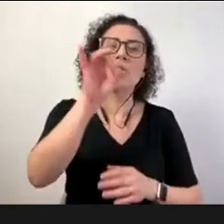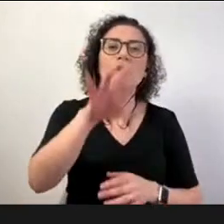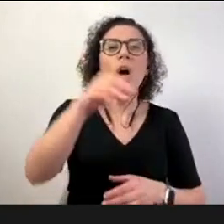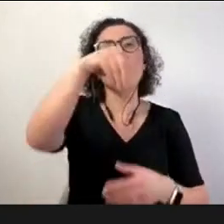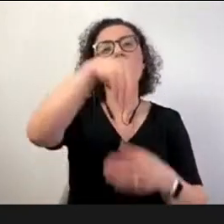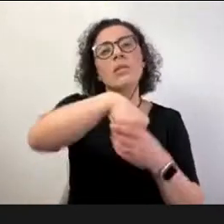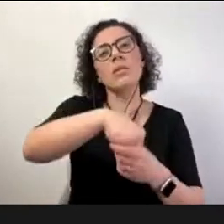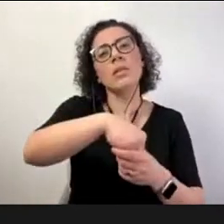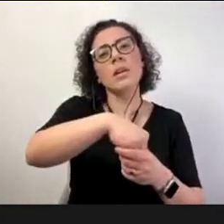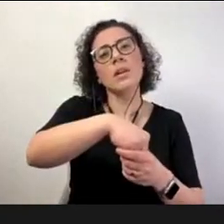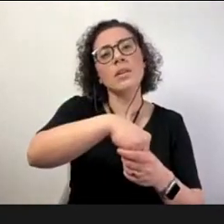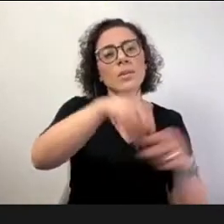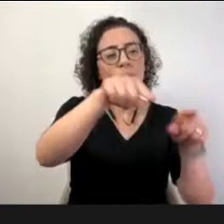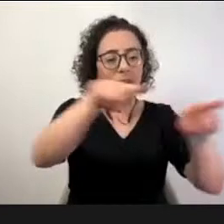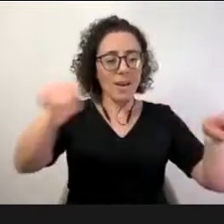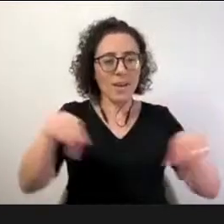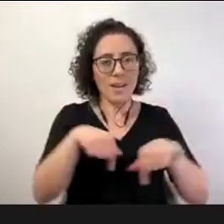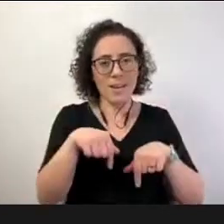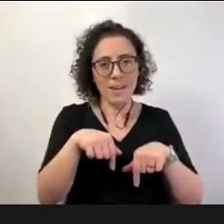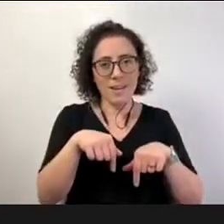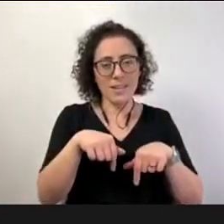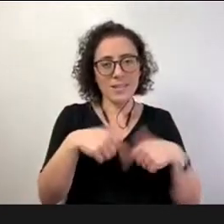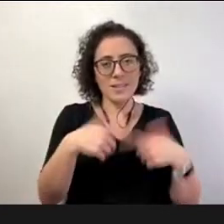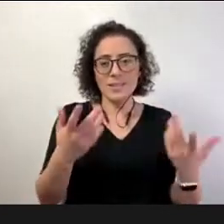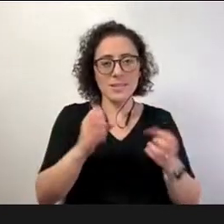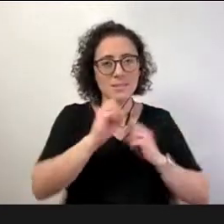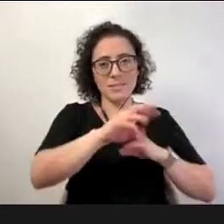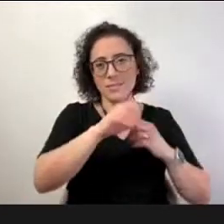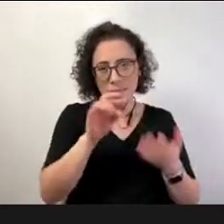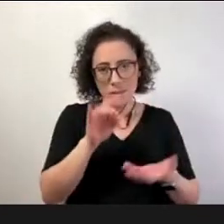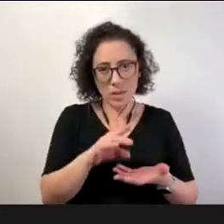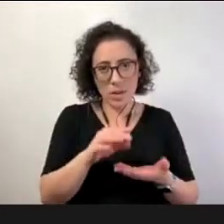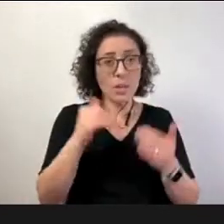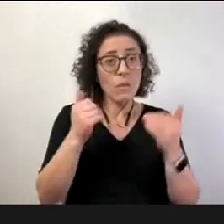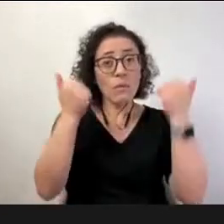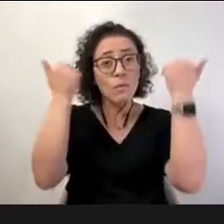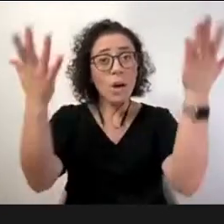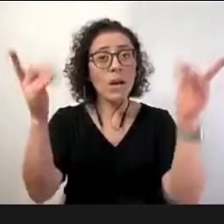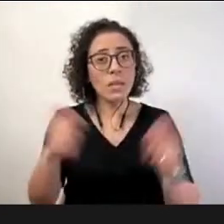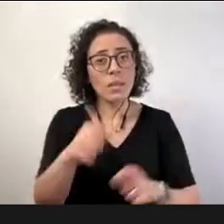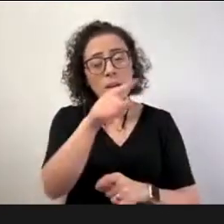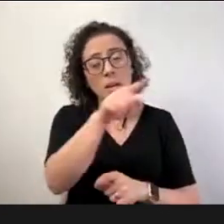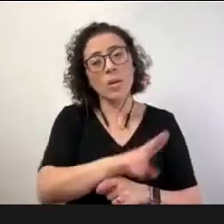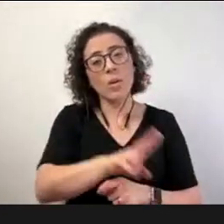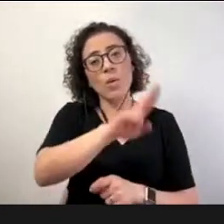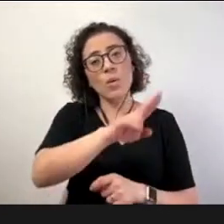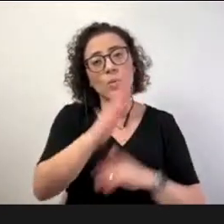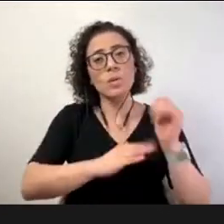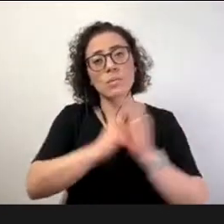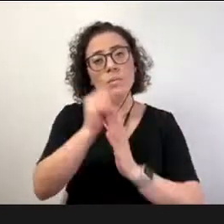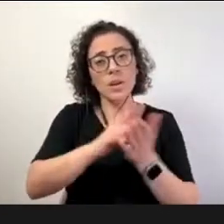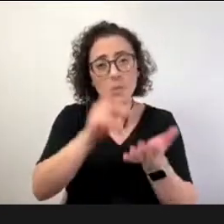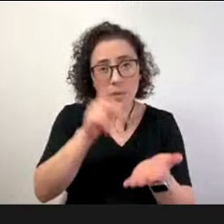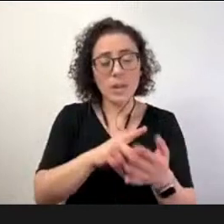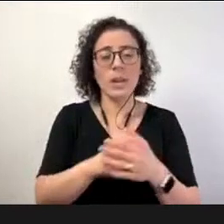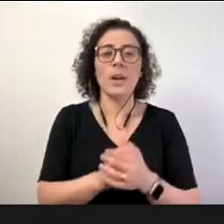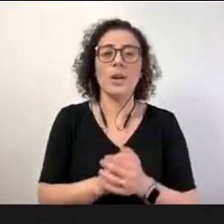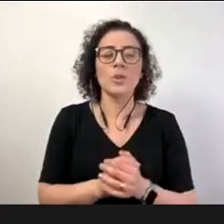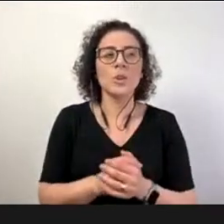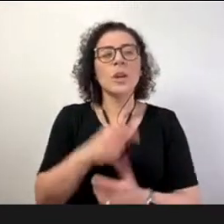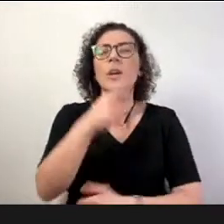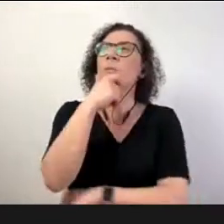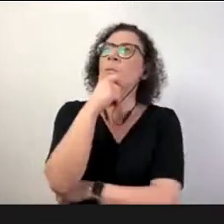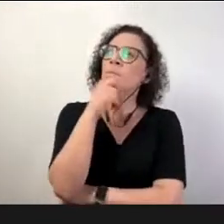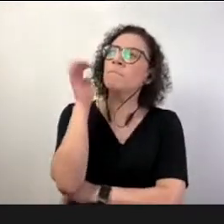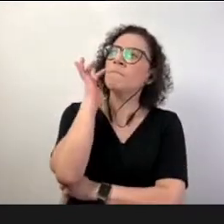de discussão de modelo e que ao fazer essas participações e poder refletir sobre a ação que